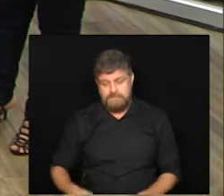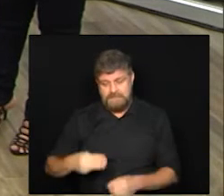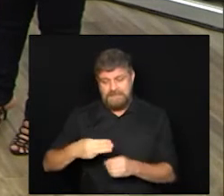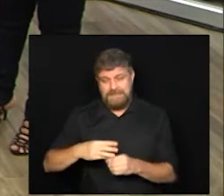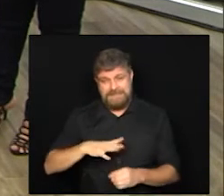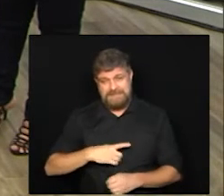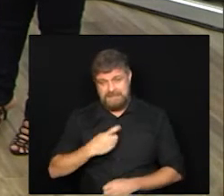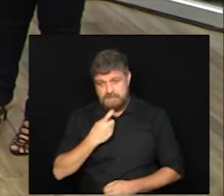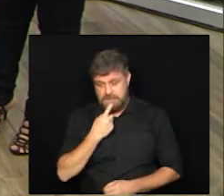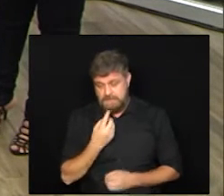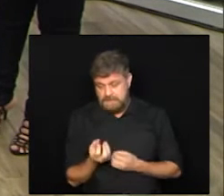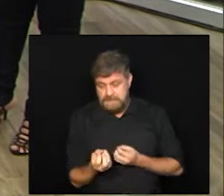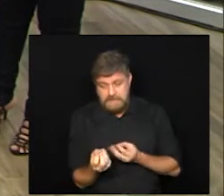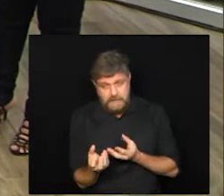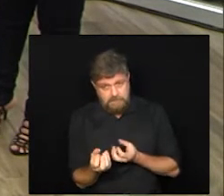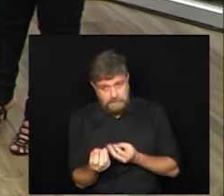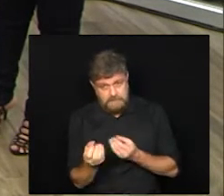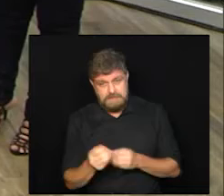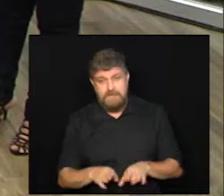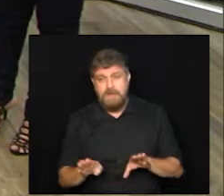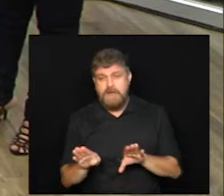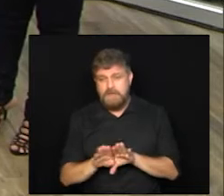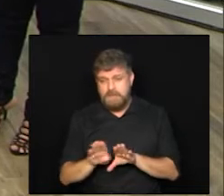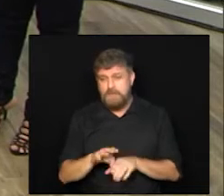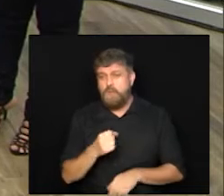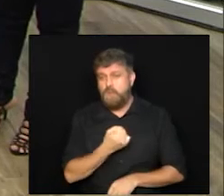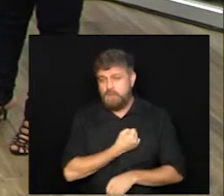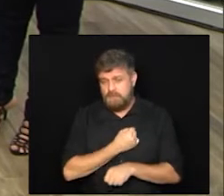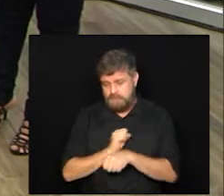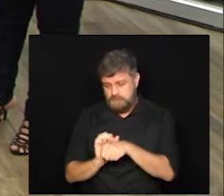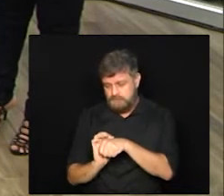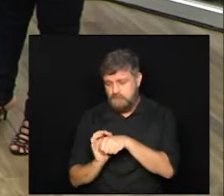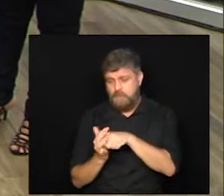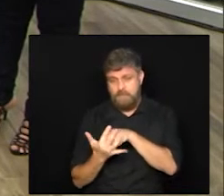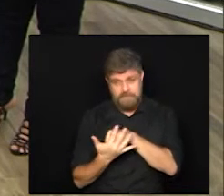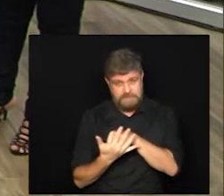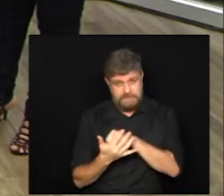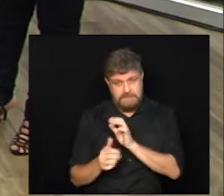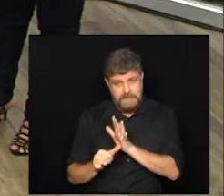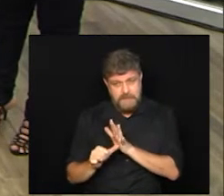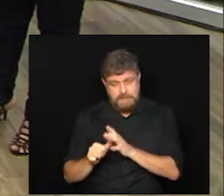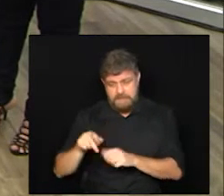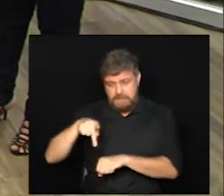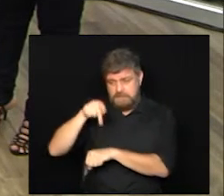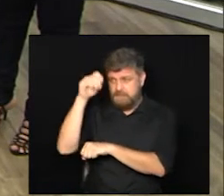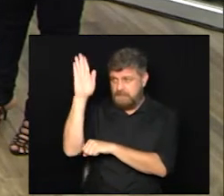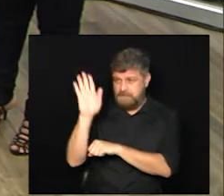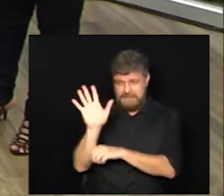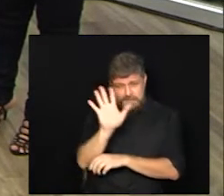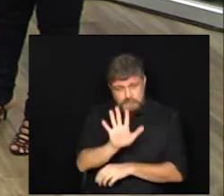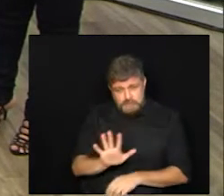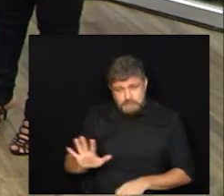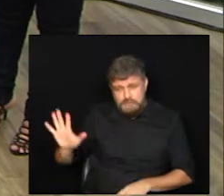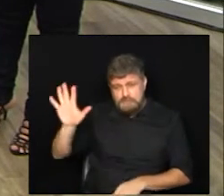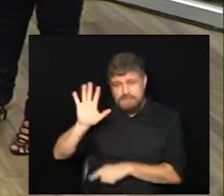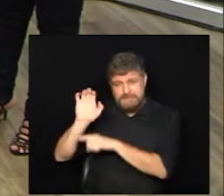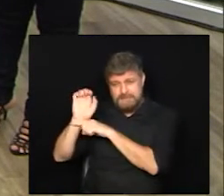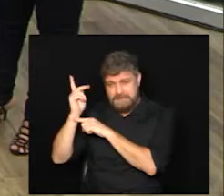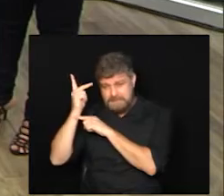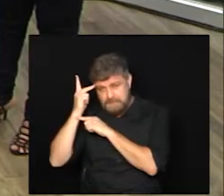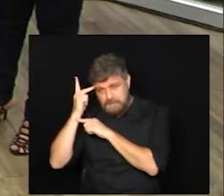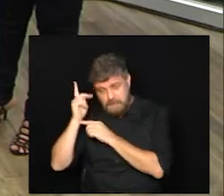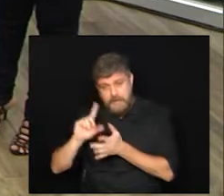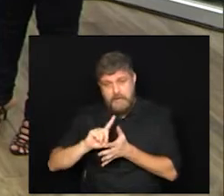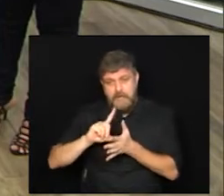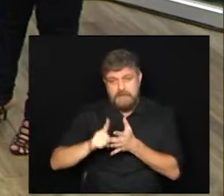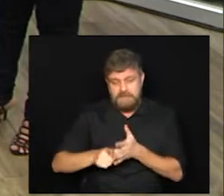metrópole de Campinas e atualizando os casos da Covid-19, primeiro no nosso país, depois no estado de São Paulo, depois no